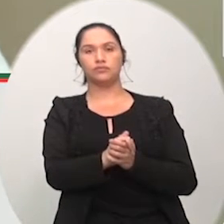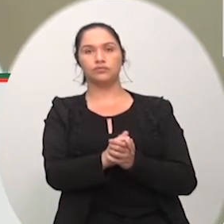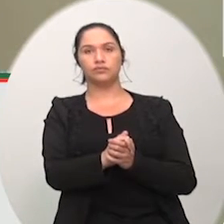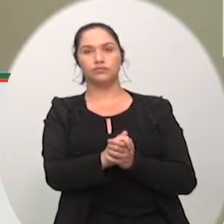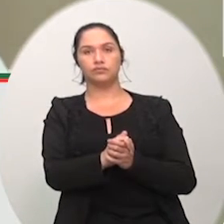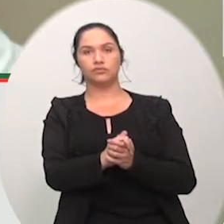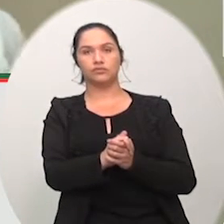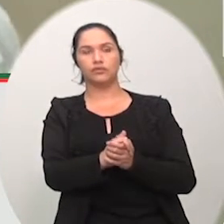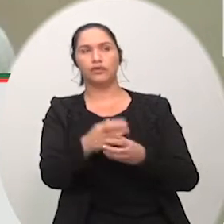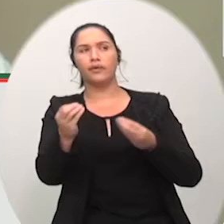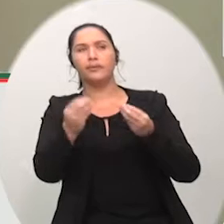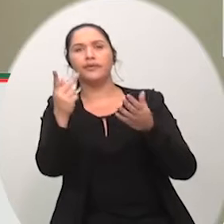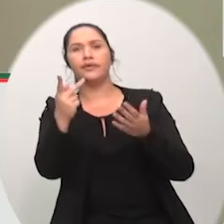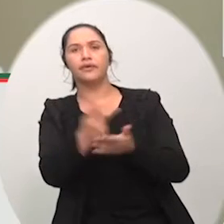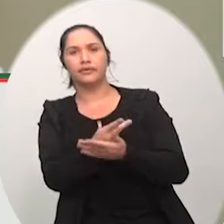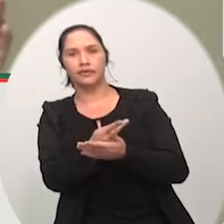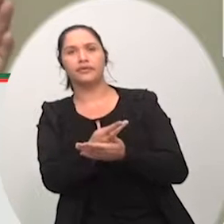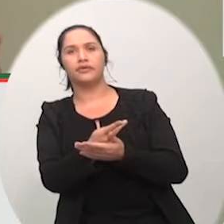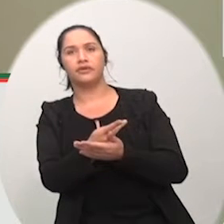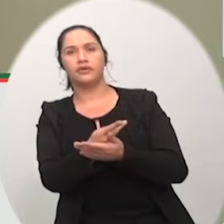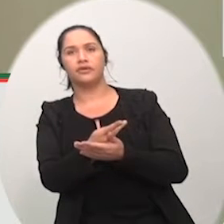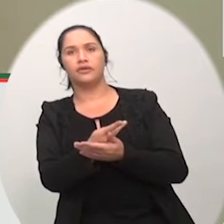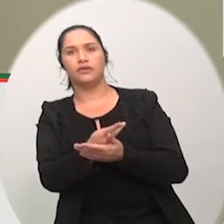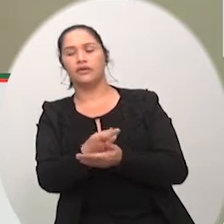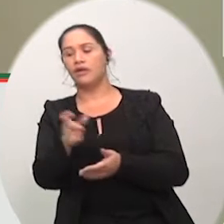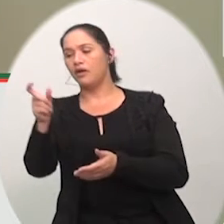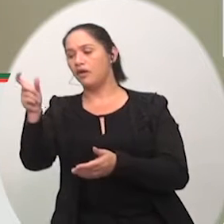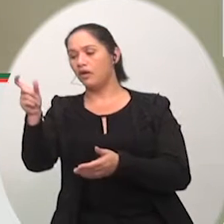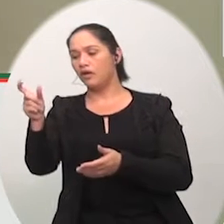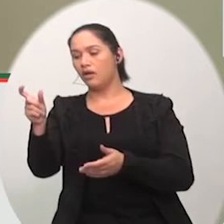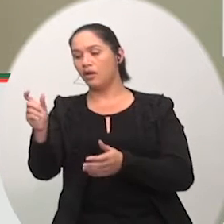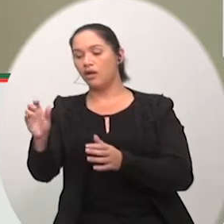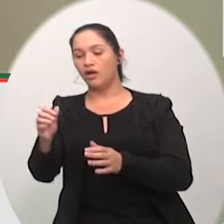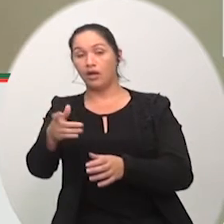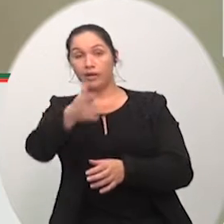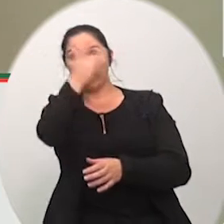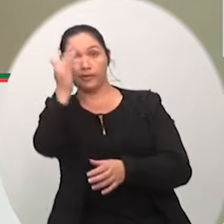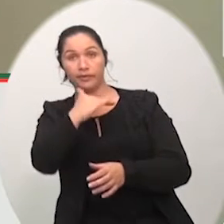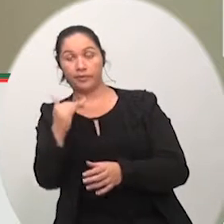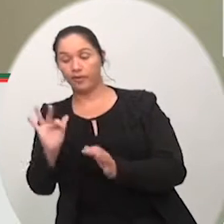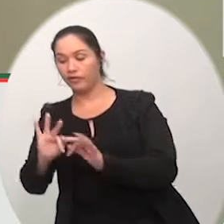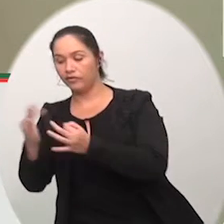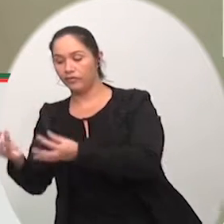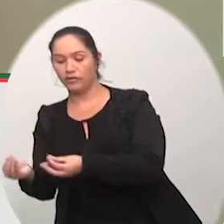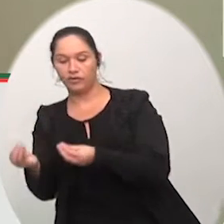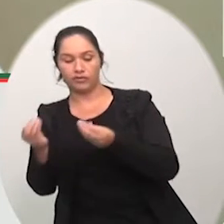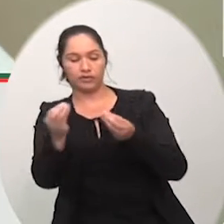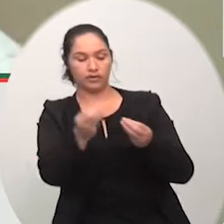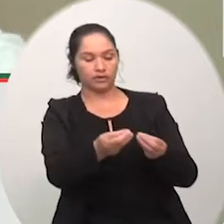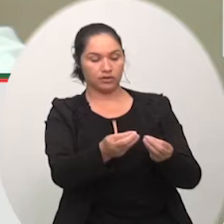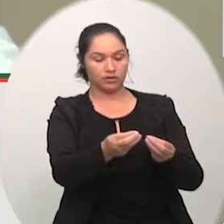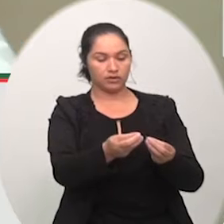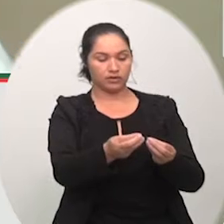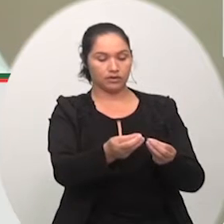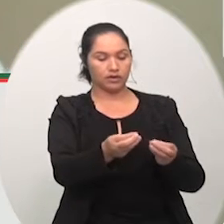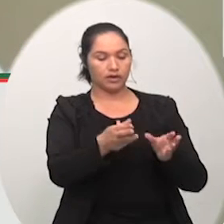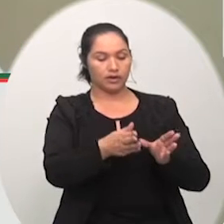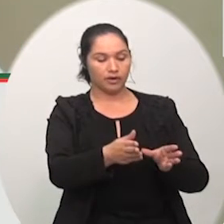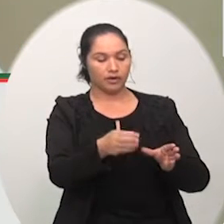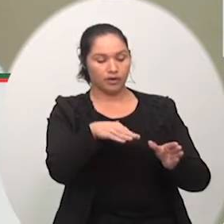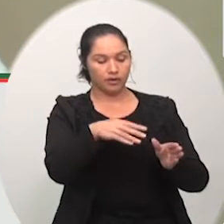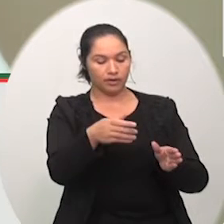vai lá, enterra a pessoa, abandona o túmulo lá e ninguém mais participa. Ao contrário, nós pagamos imposto por cada túmulo daquele que está lá.